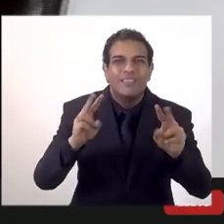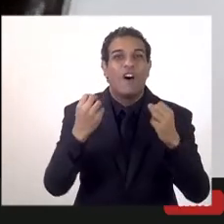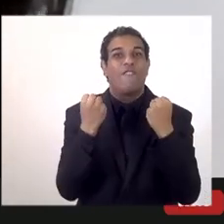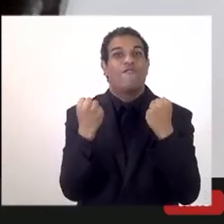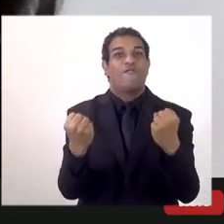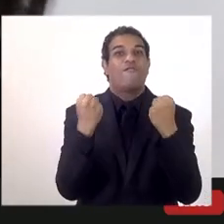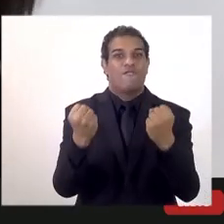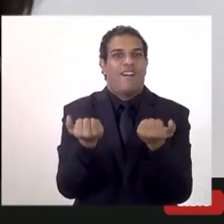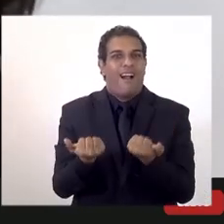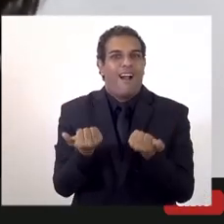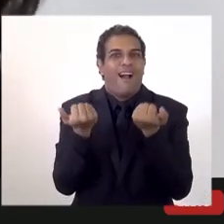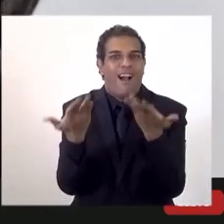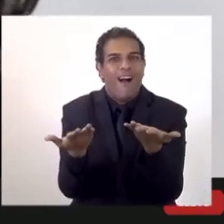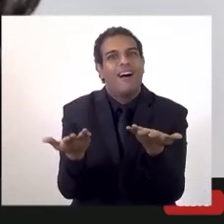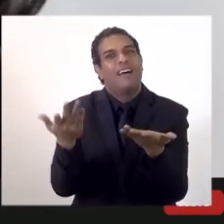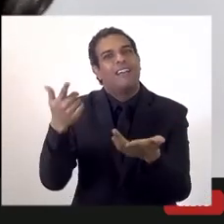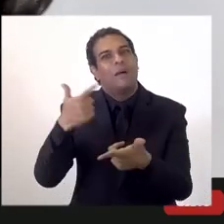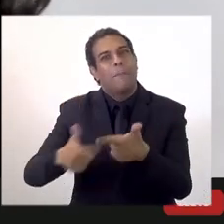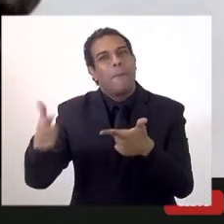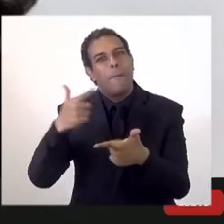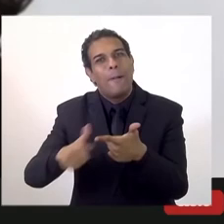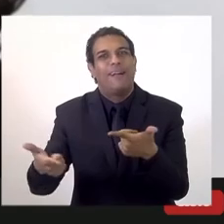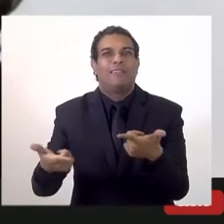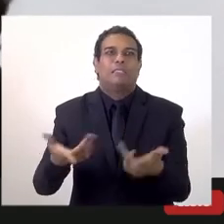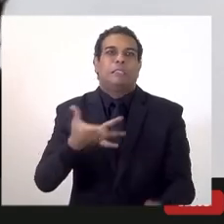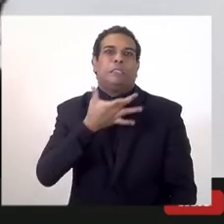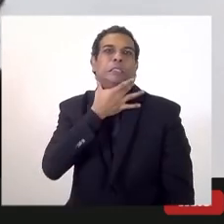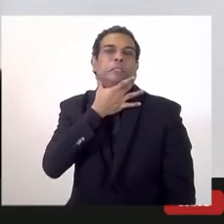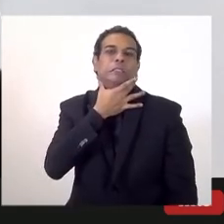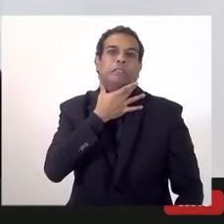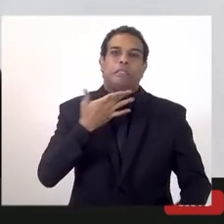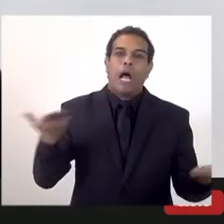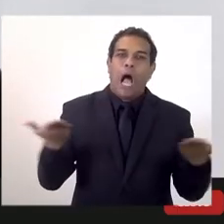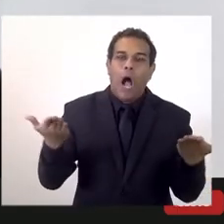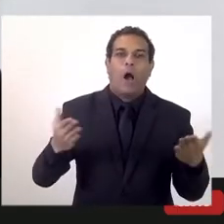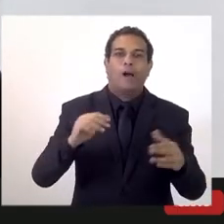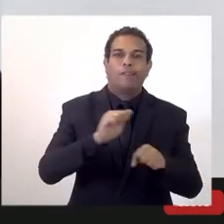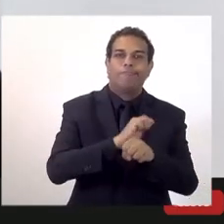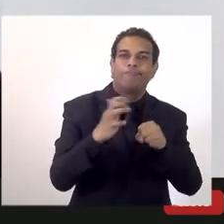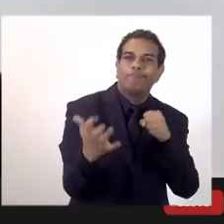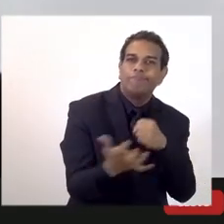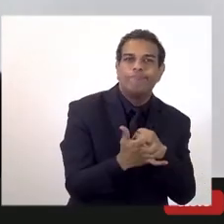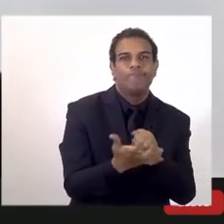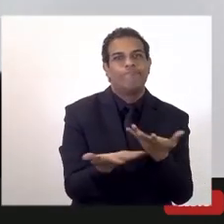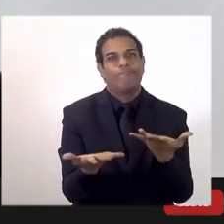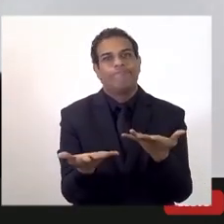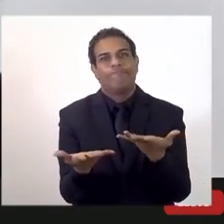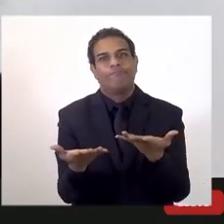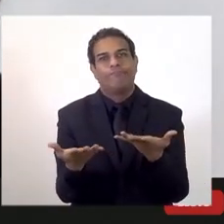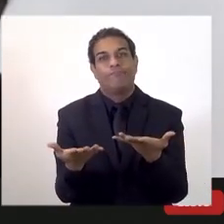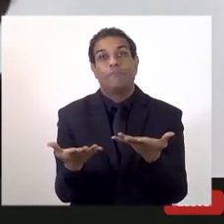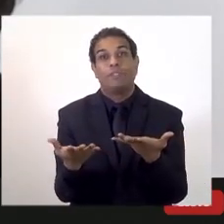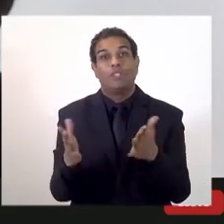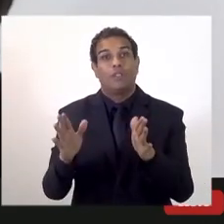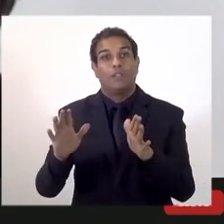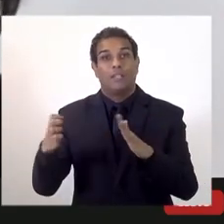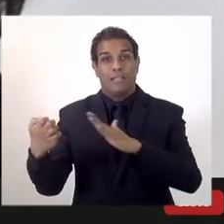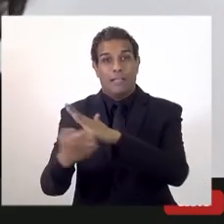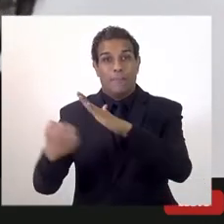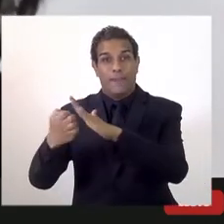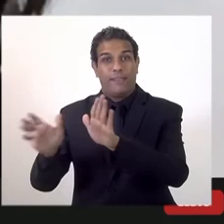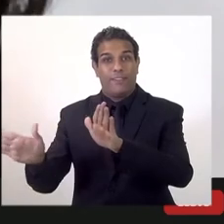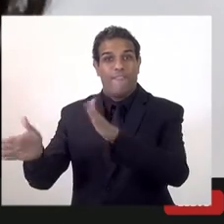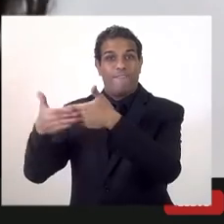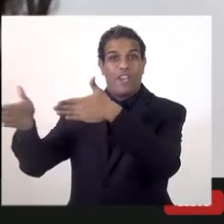fortalecido nessa última crise em função de todo o momento que a gente vive da pandemia com um número maior de fechamento de empresas